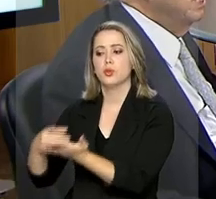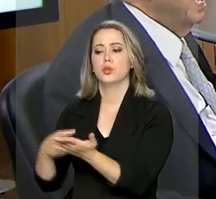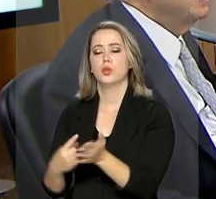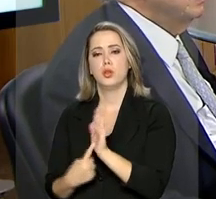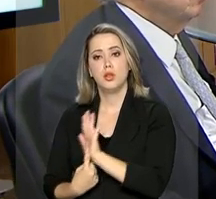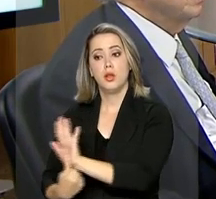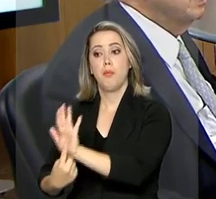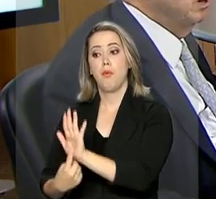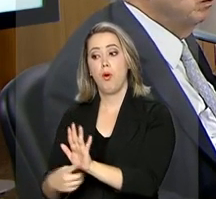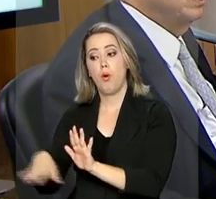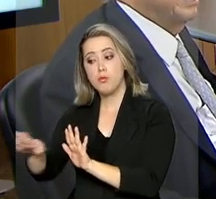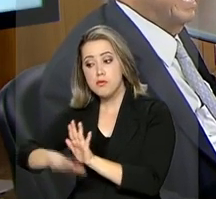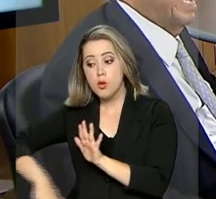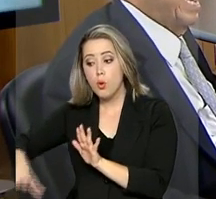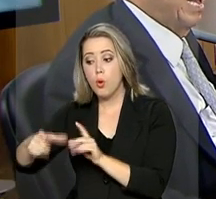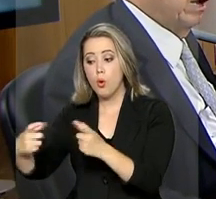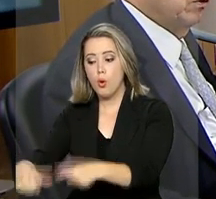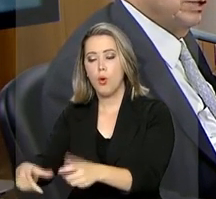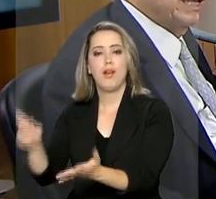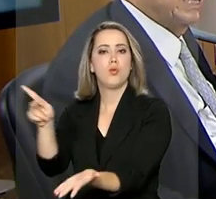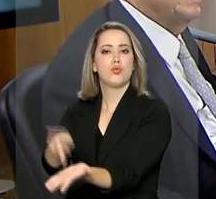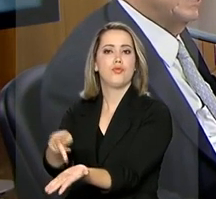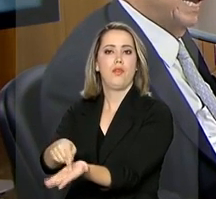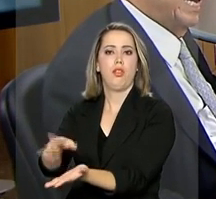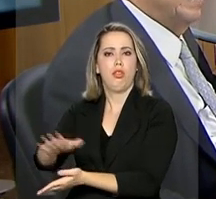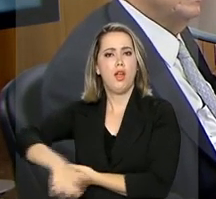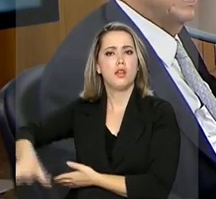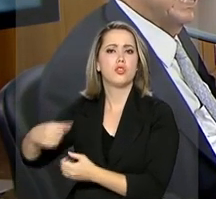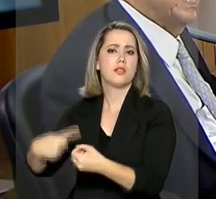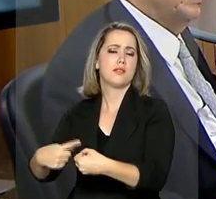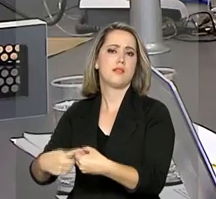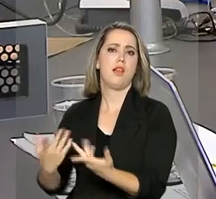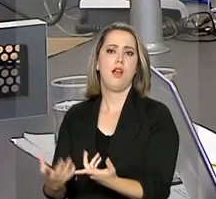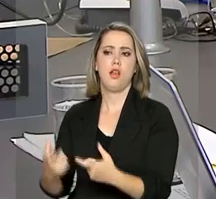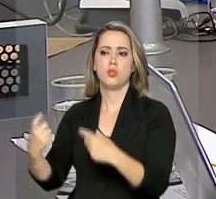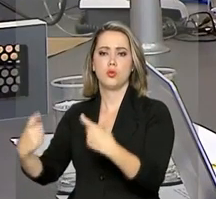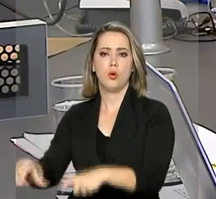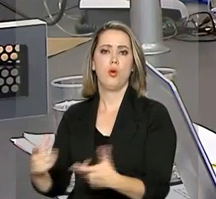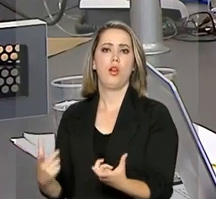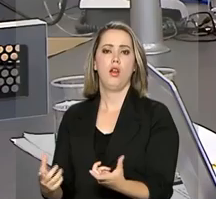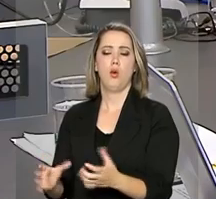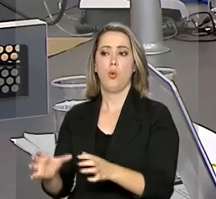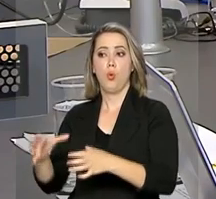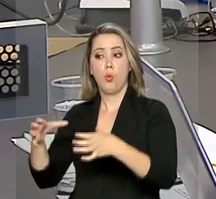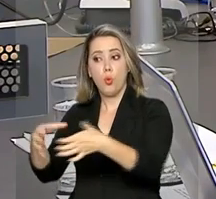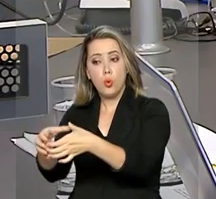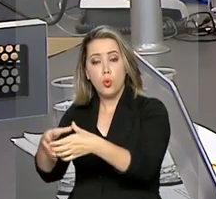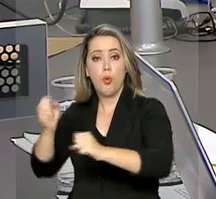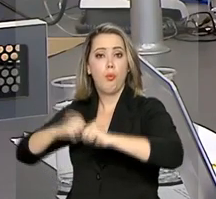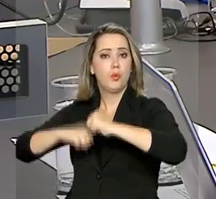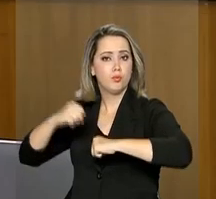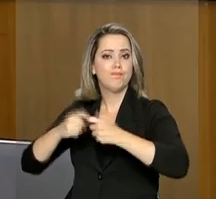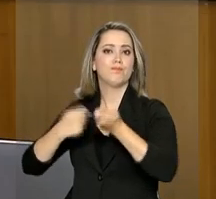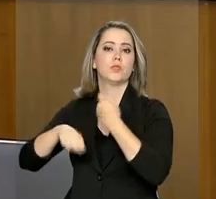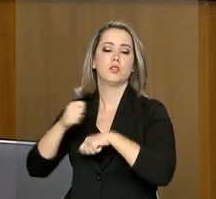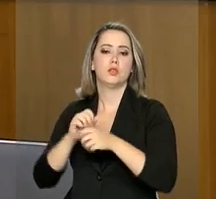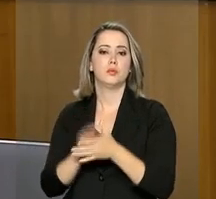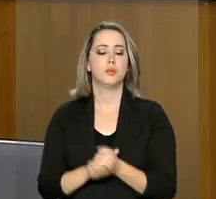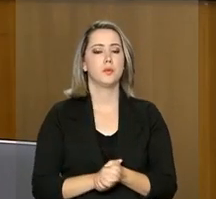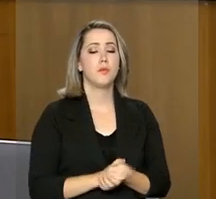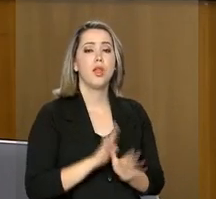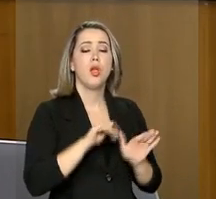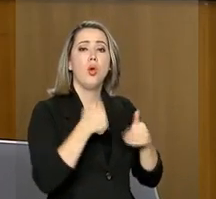a situação real daquela cidade, daquela região, daquele setor econômico. Quais são os